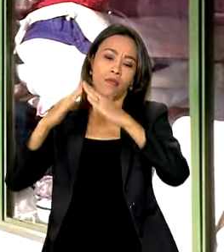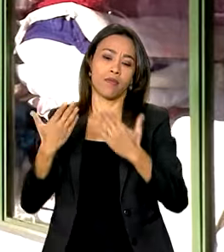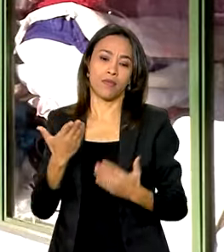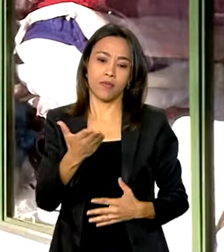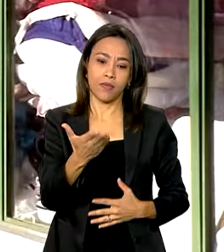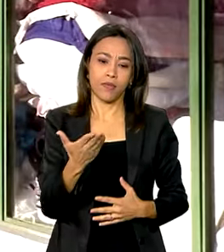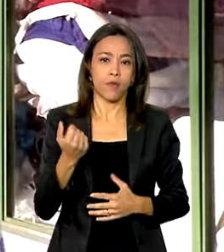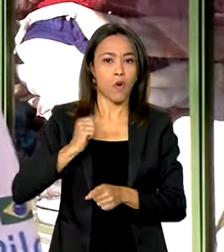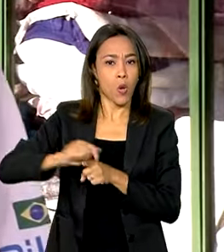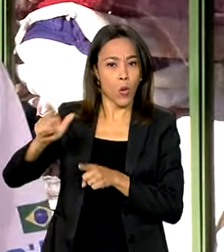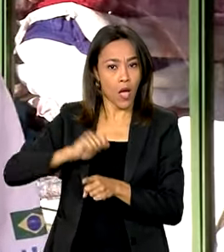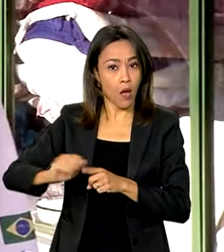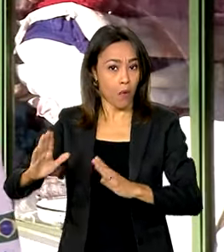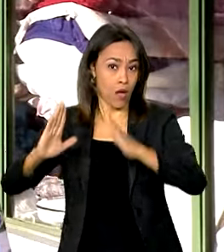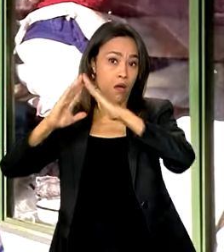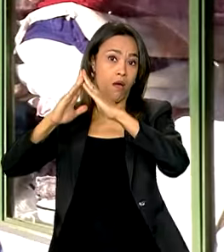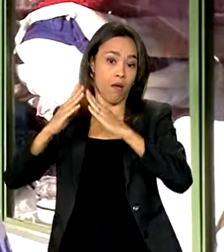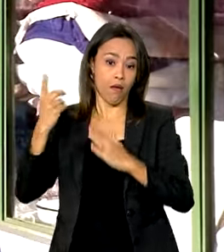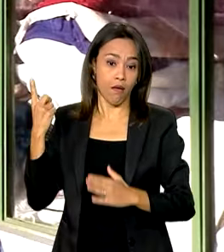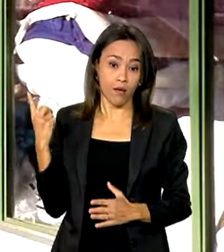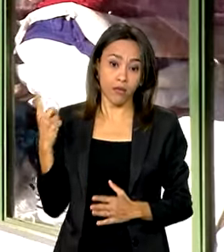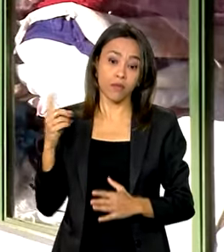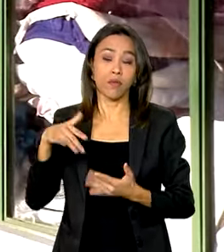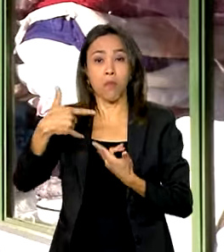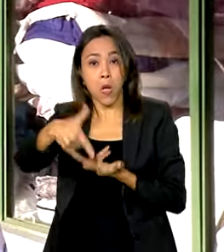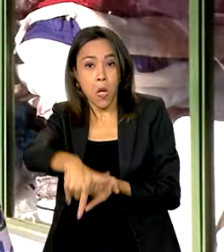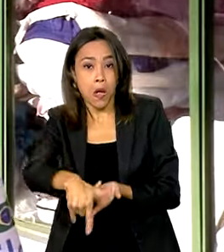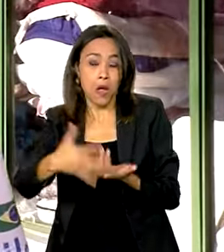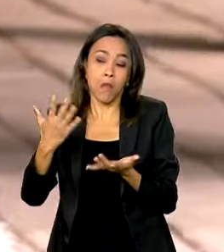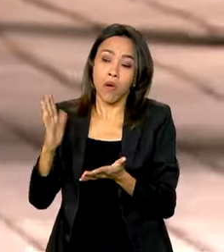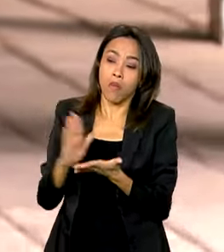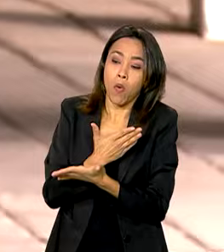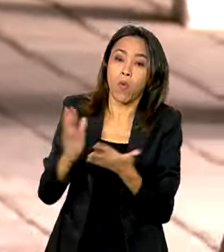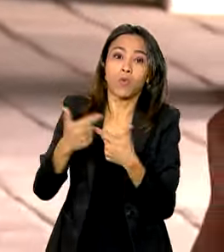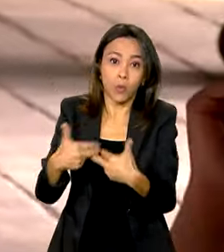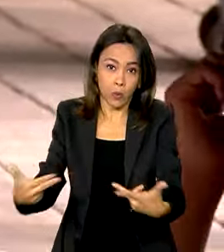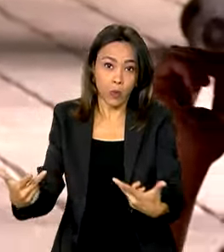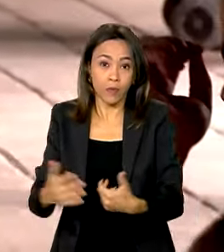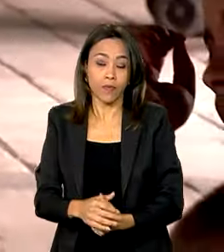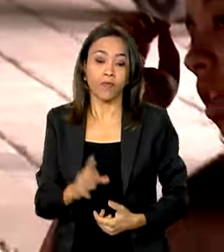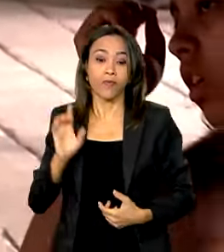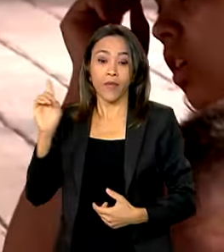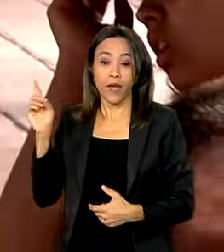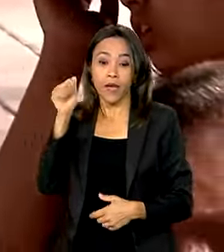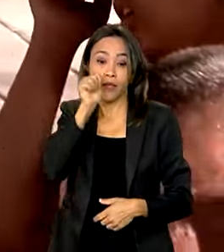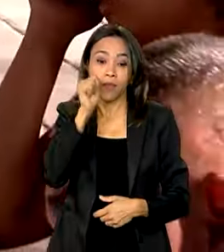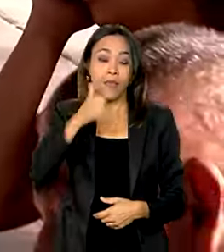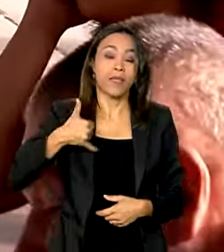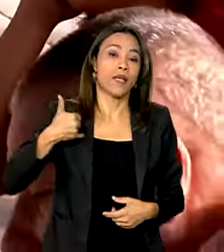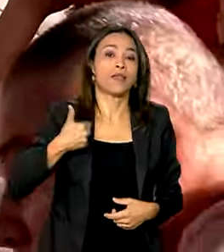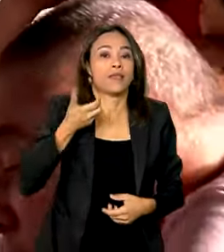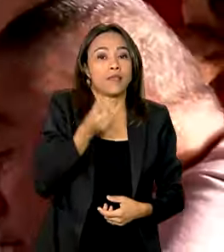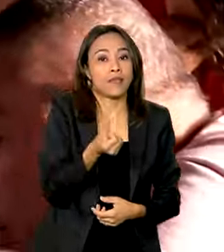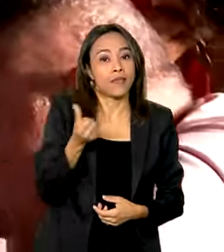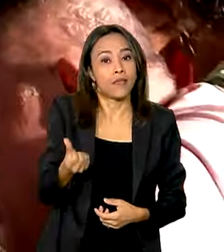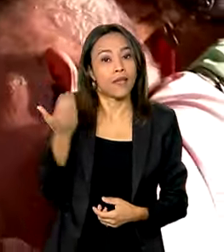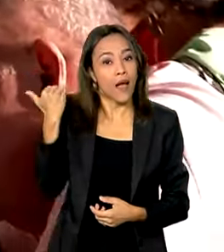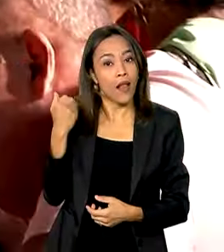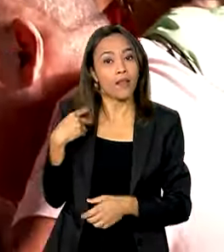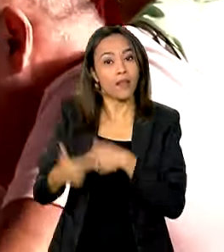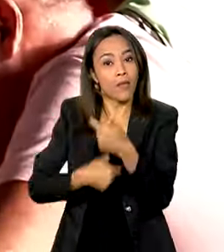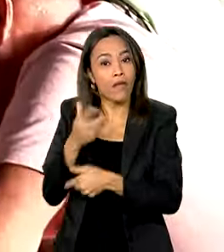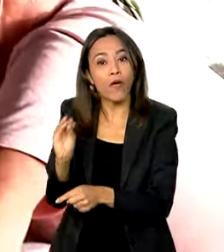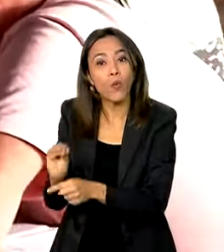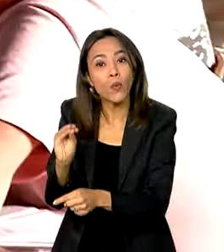Vou alugar a casa e, de início, o compra uma cama, compra umas coisas devagarinho, né? Dona Vera, de 66 anos, era cuidadora e